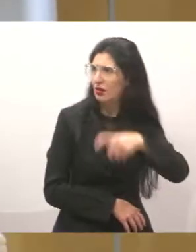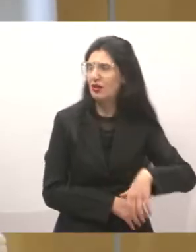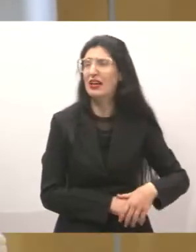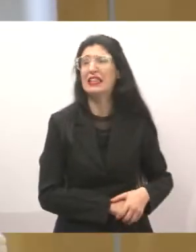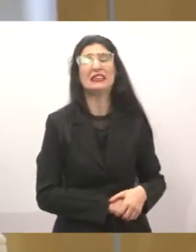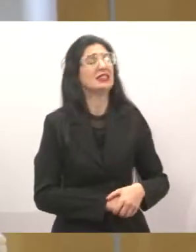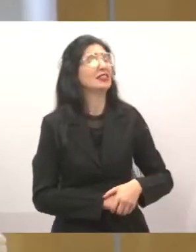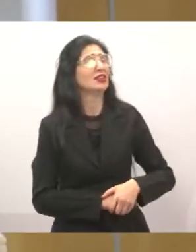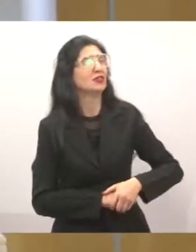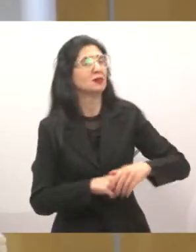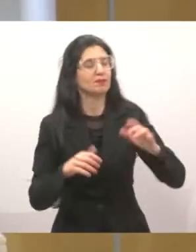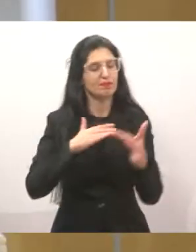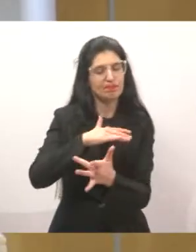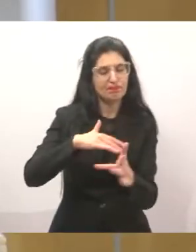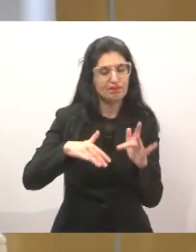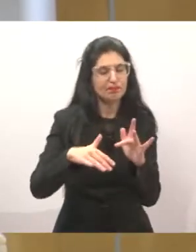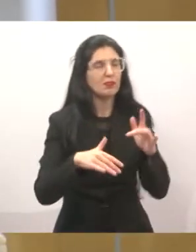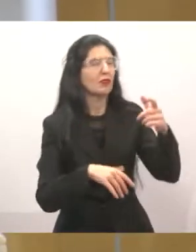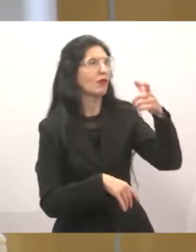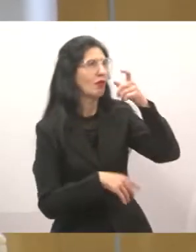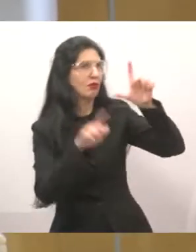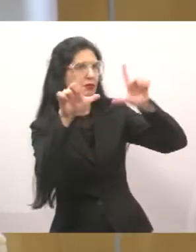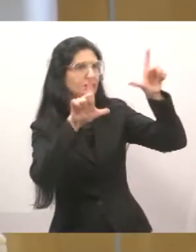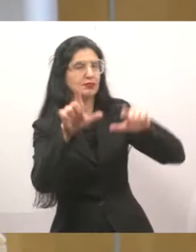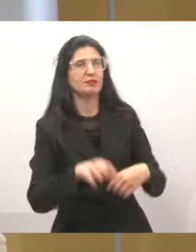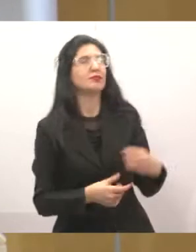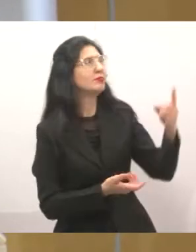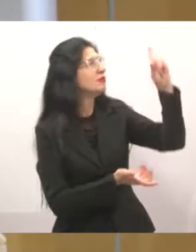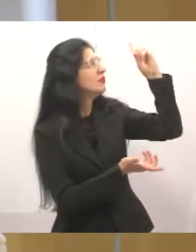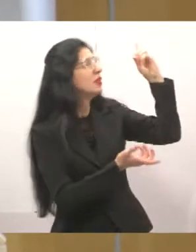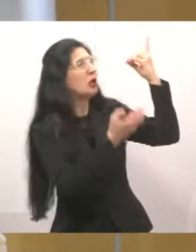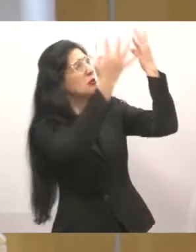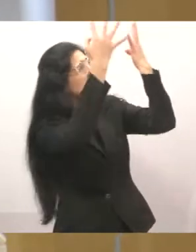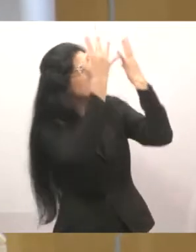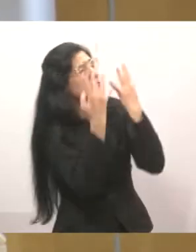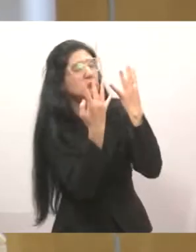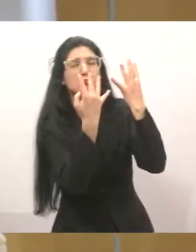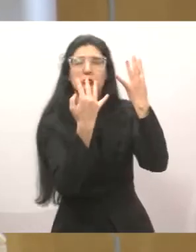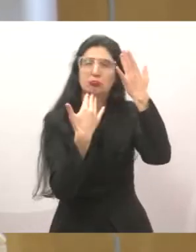A gente agradece a Deus por mais o dia de hoje estarmos aqui.